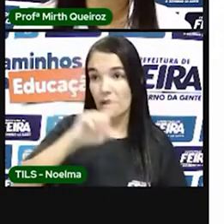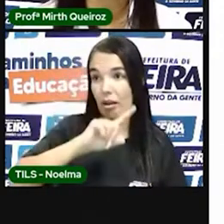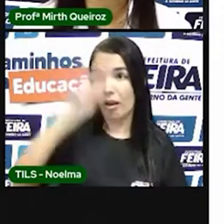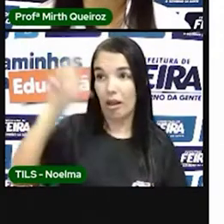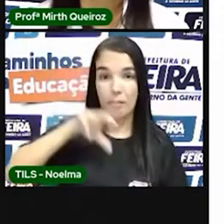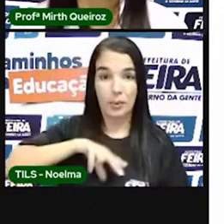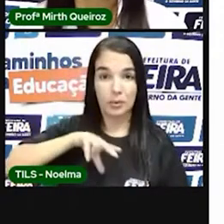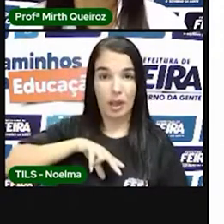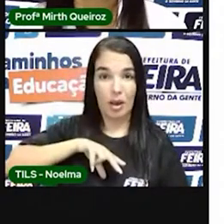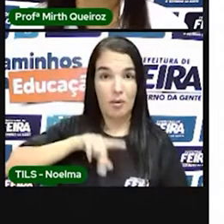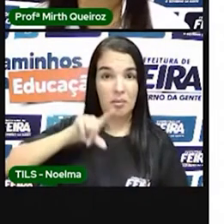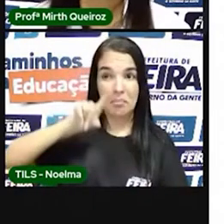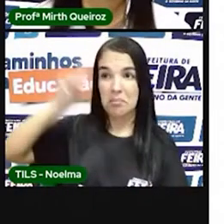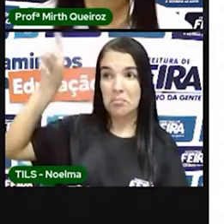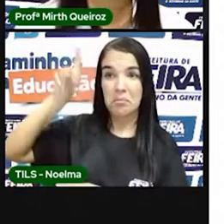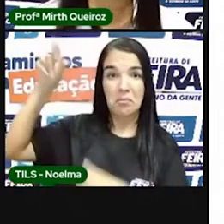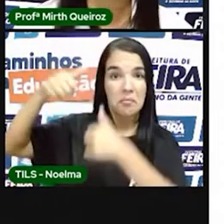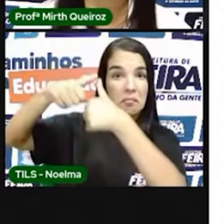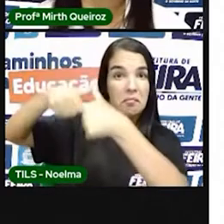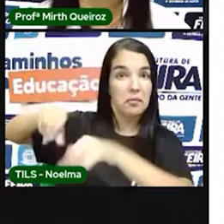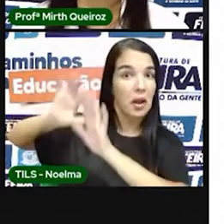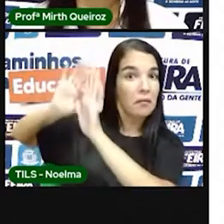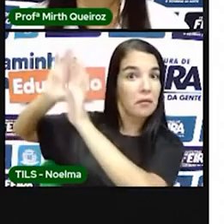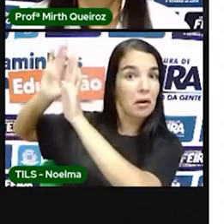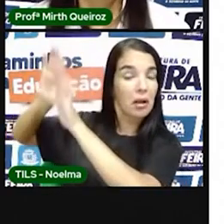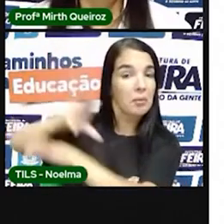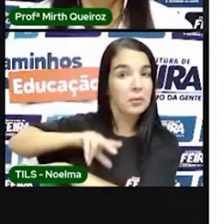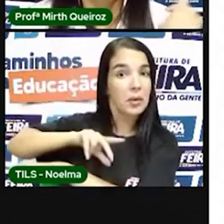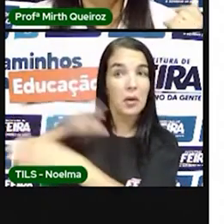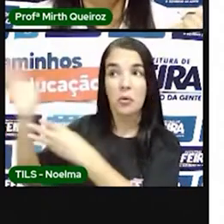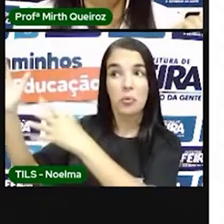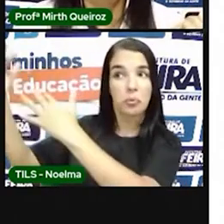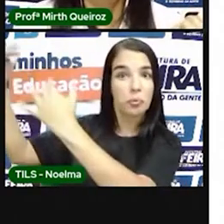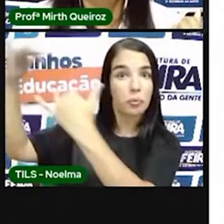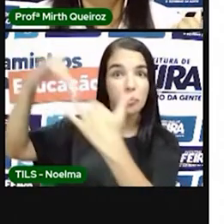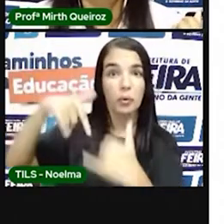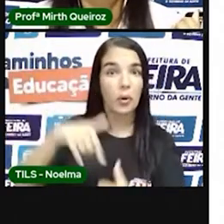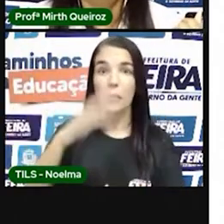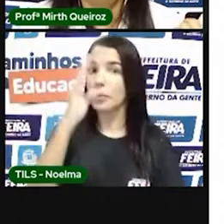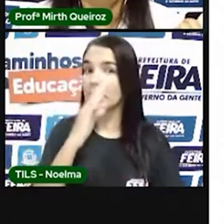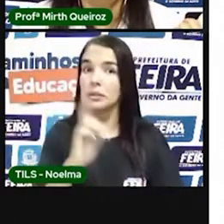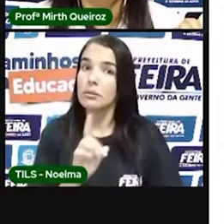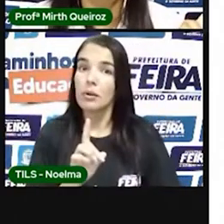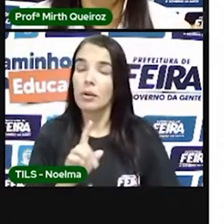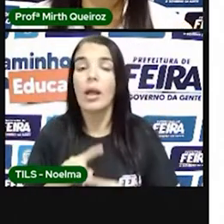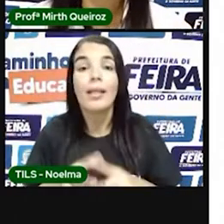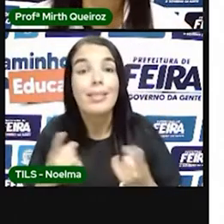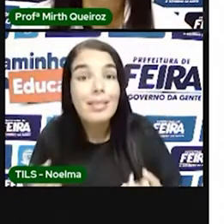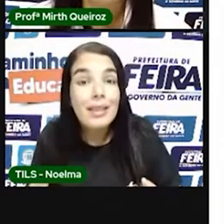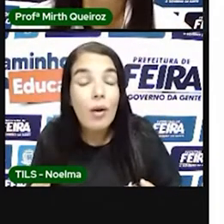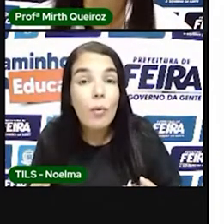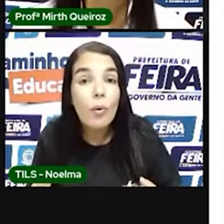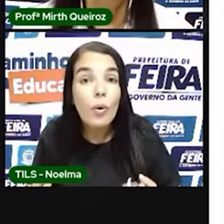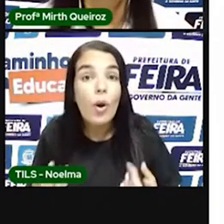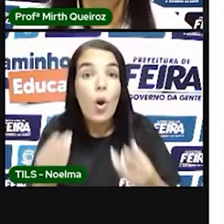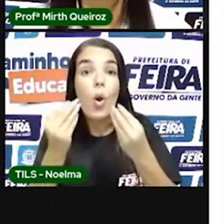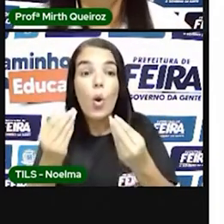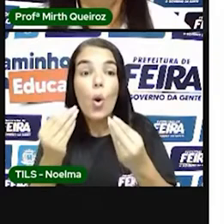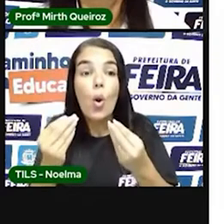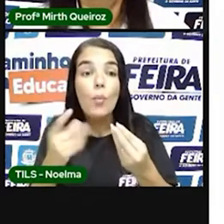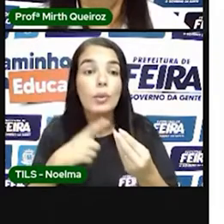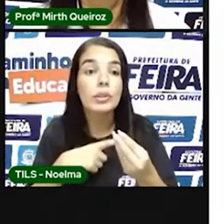tinham os donatários das 15 capitanias, só que a grande parte deles nem chegaram